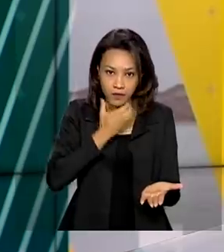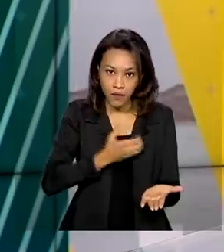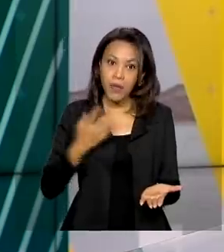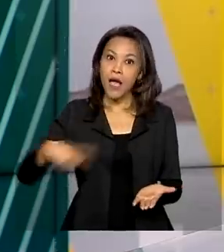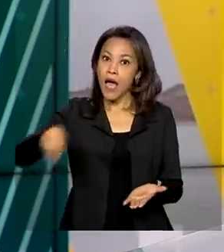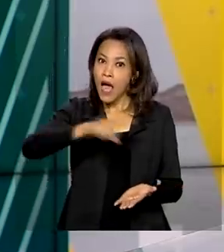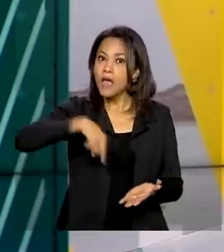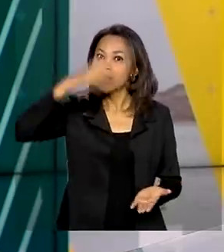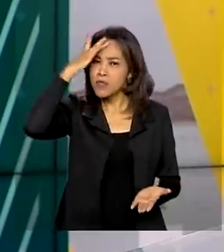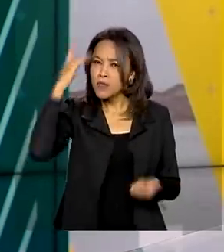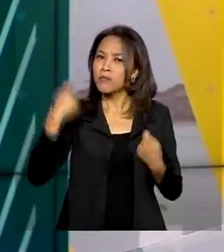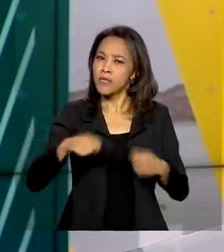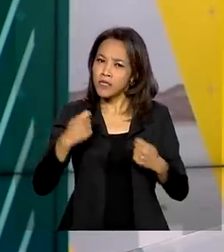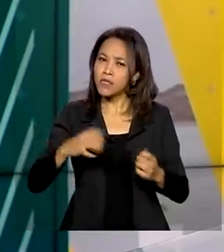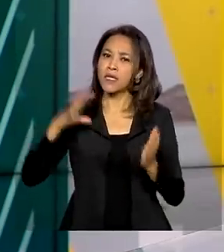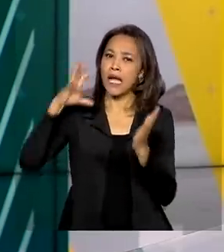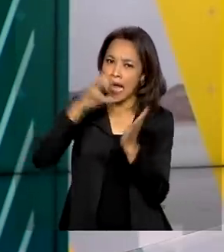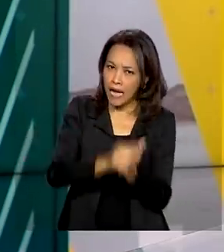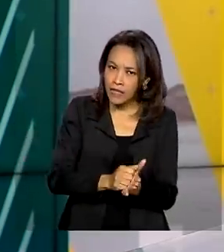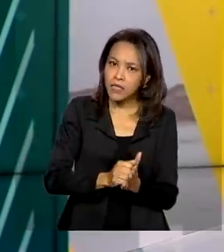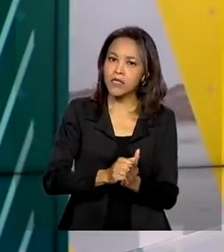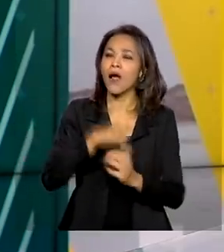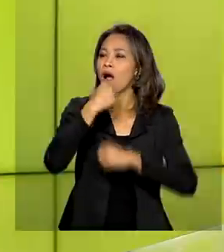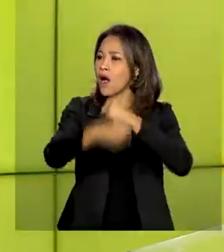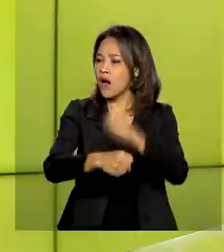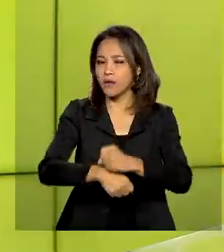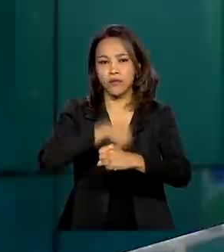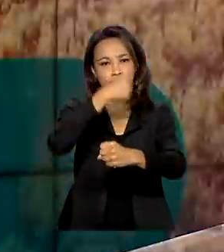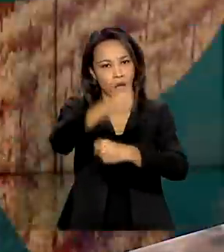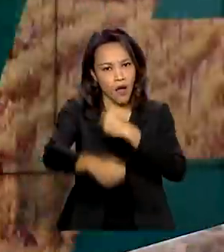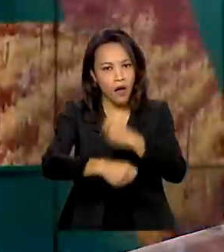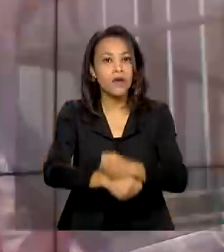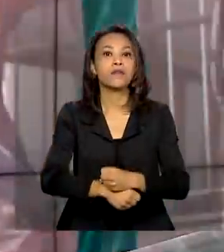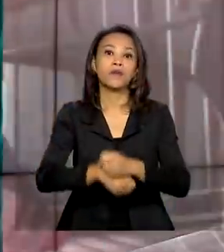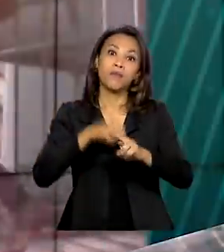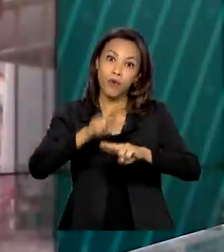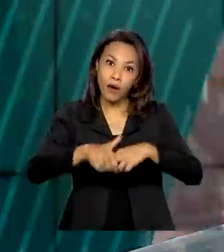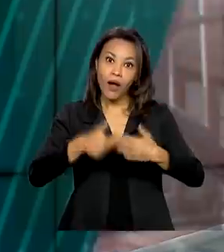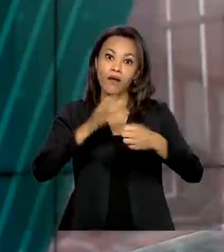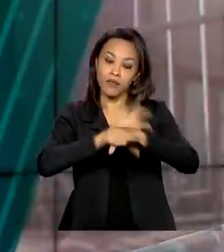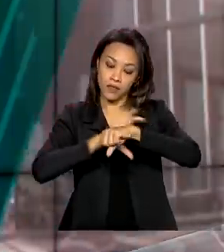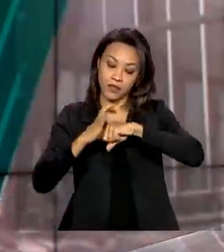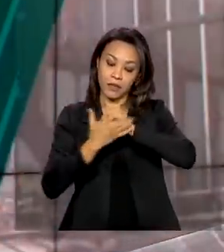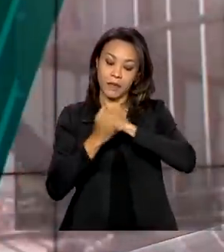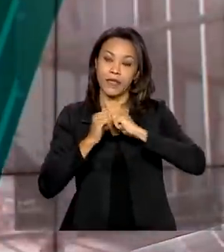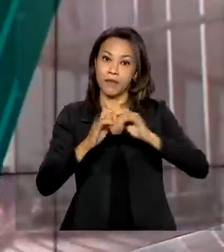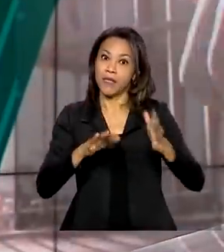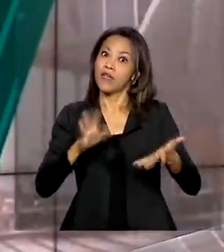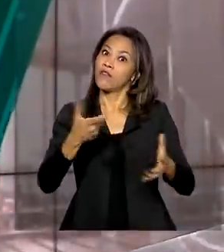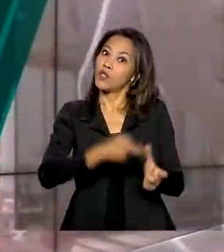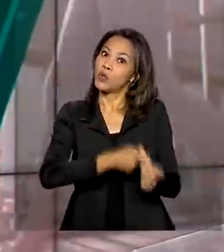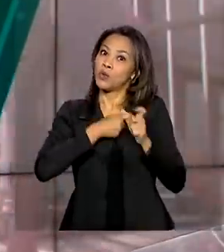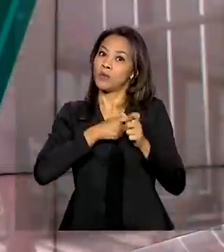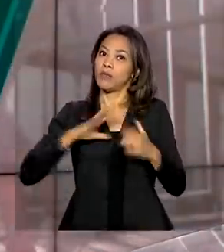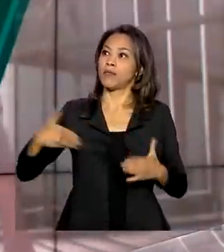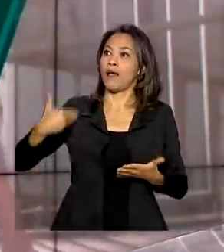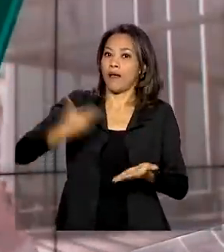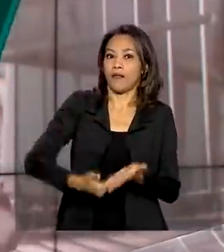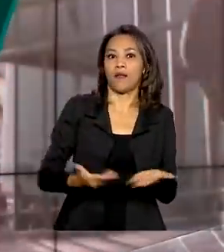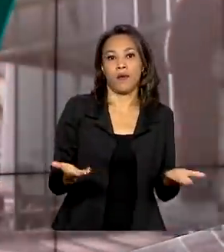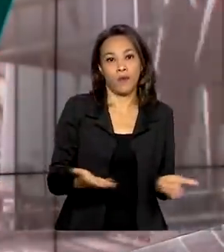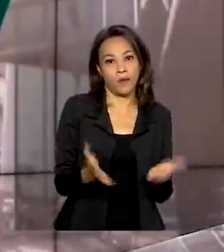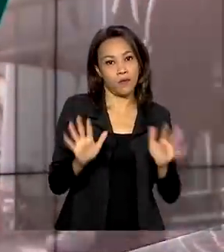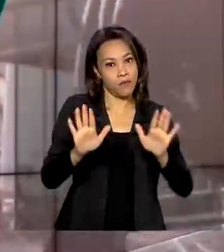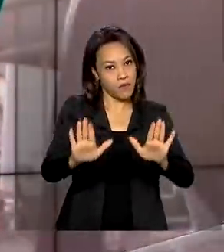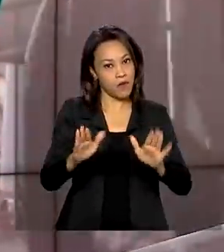precisam se recadastrar todos os anos na rede bancária. Por causa da pandemia, a exigência estava suspensa até hoje, mas o